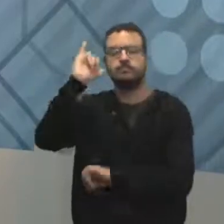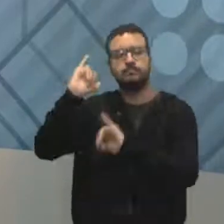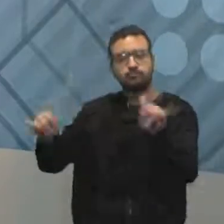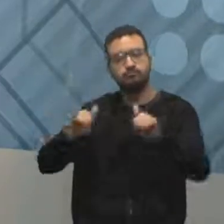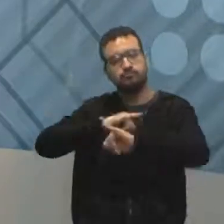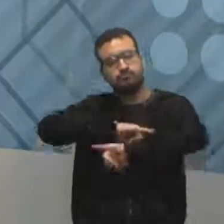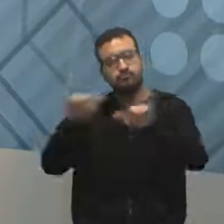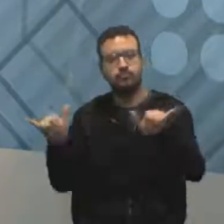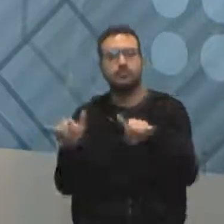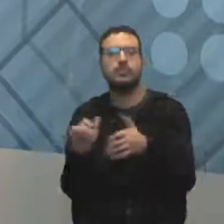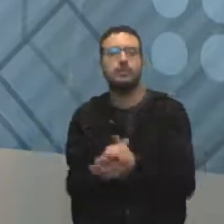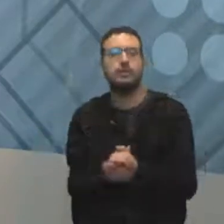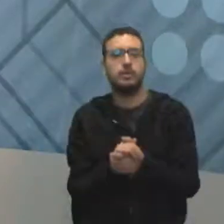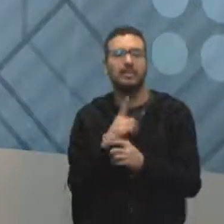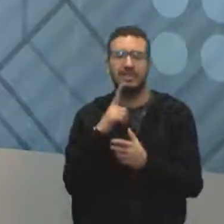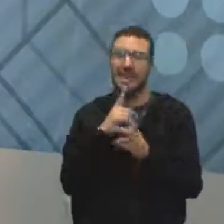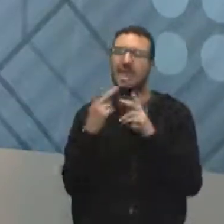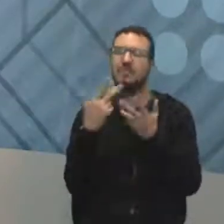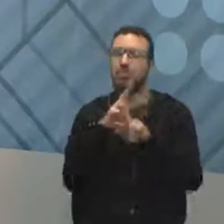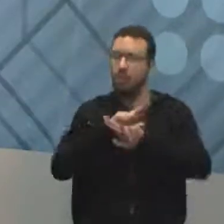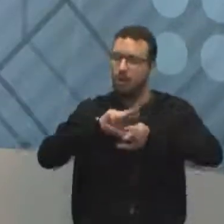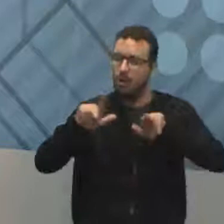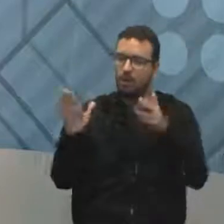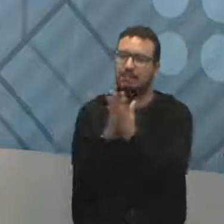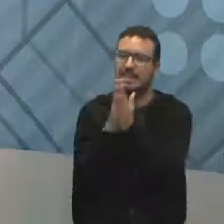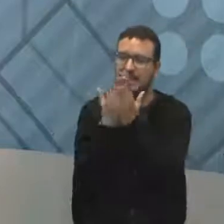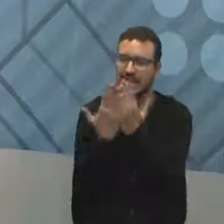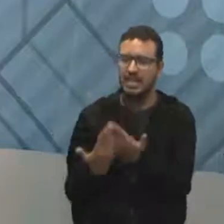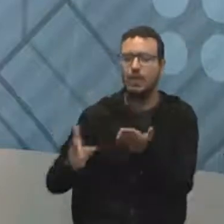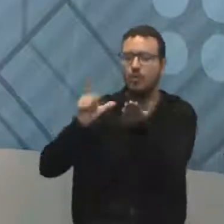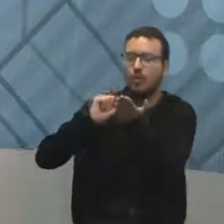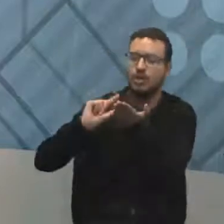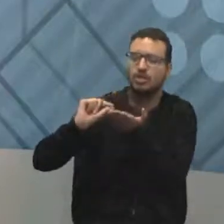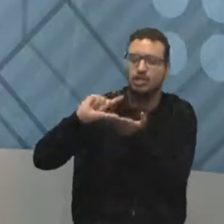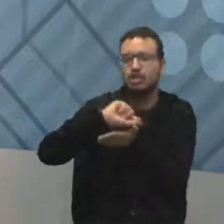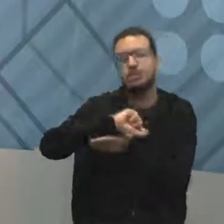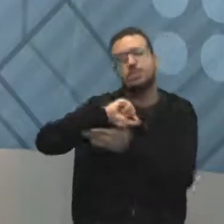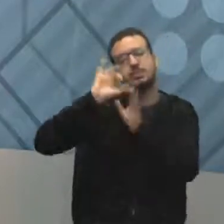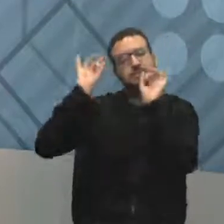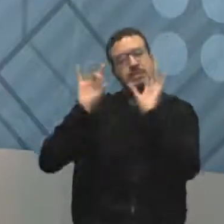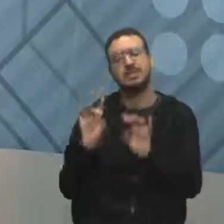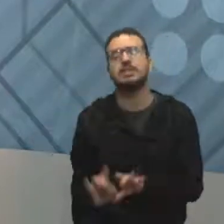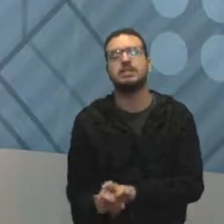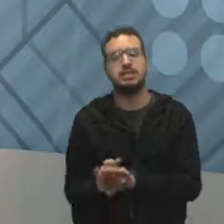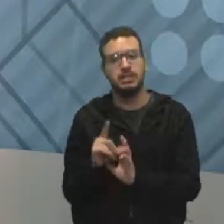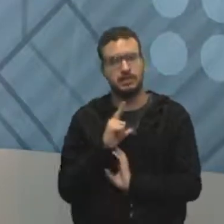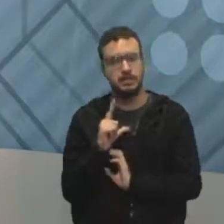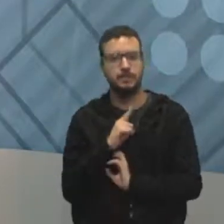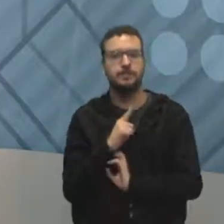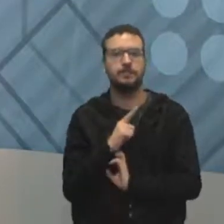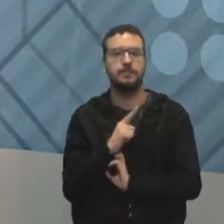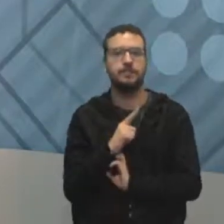Existem muitos livros, artigos, especialistas e planos de comunicação são muito diversos. Para que a gente não fique